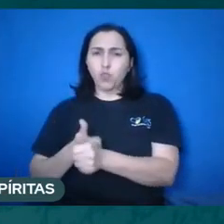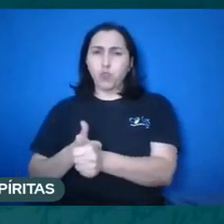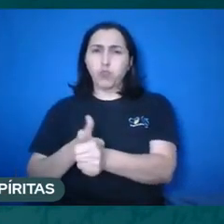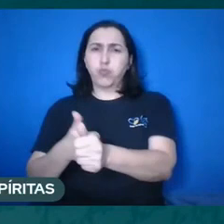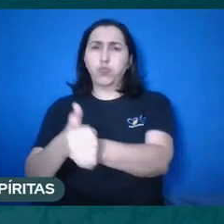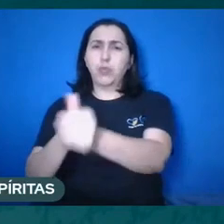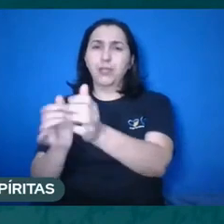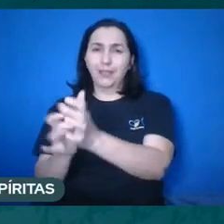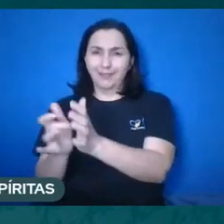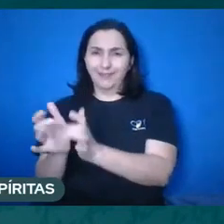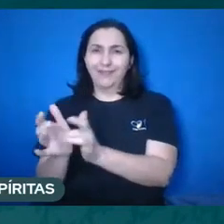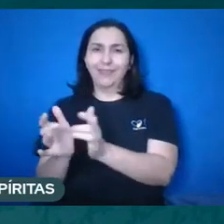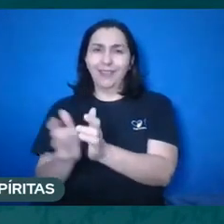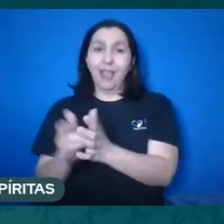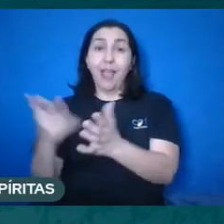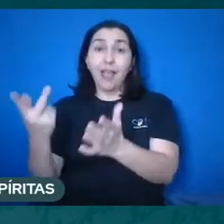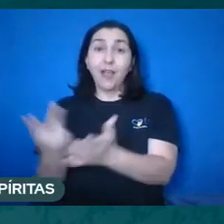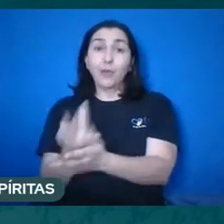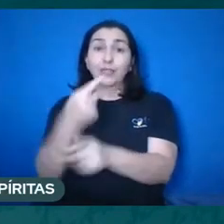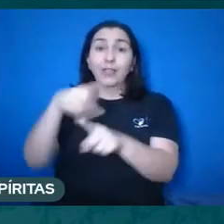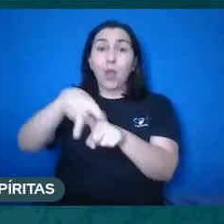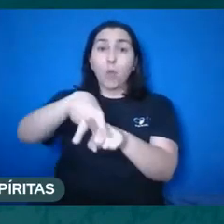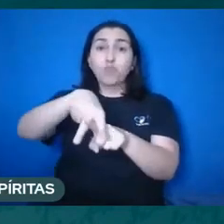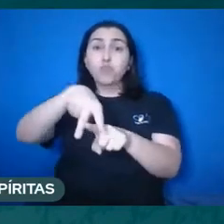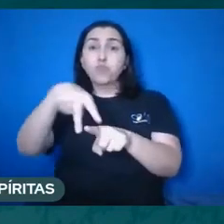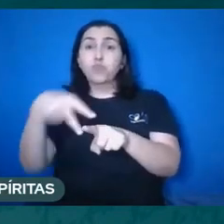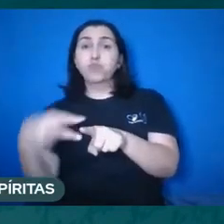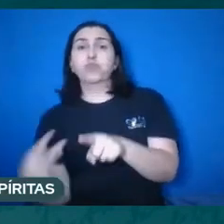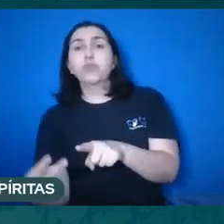Ele literalmente caiu do cavalo, né? Tomou o tom